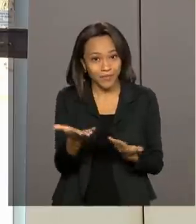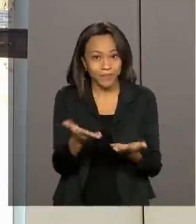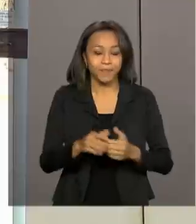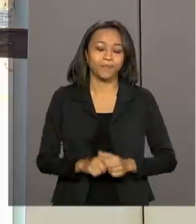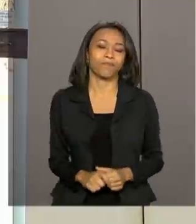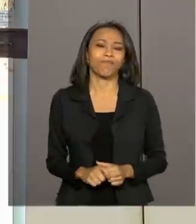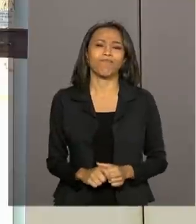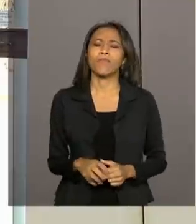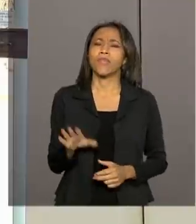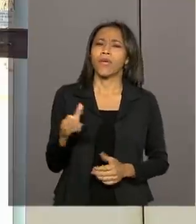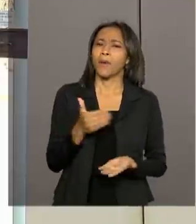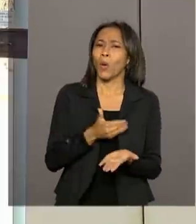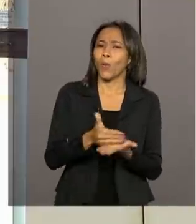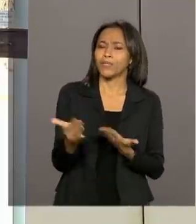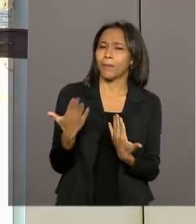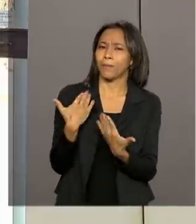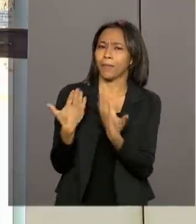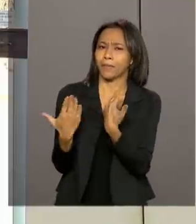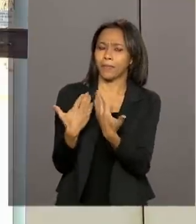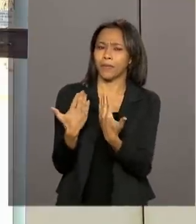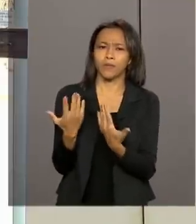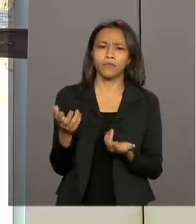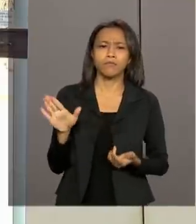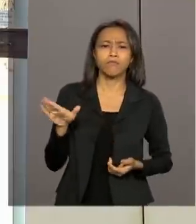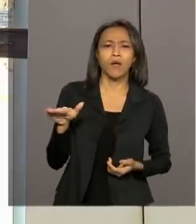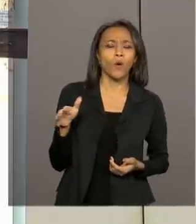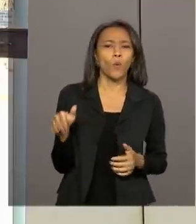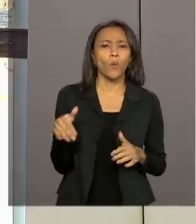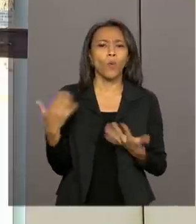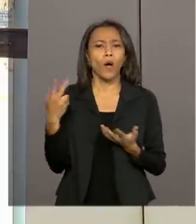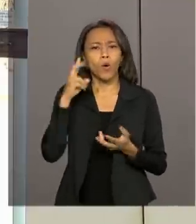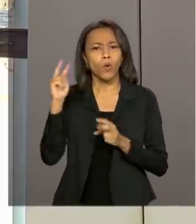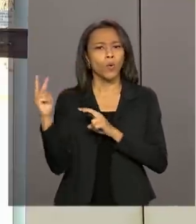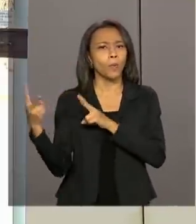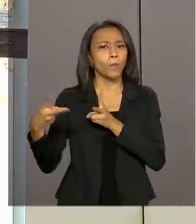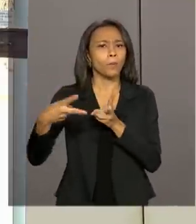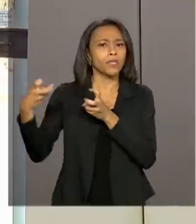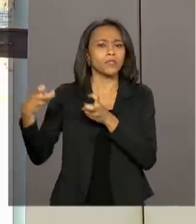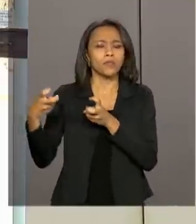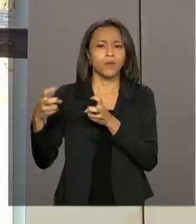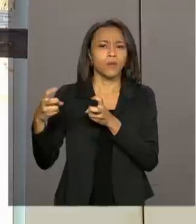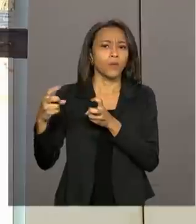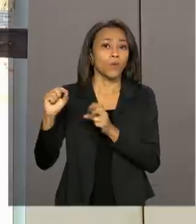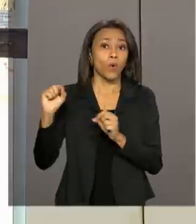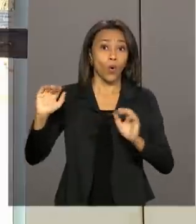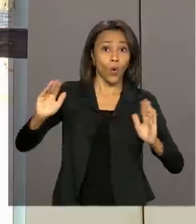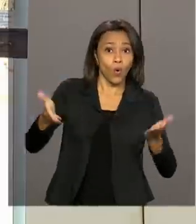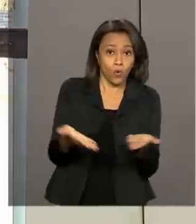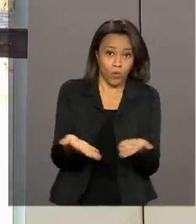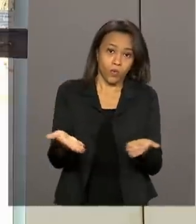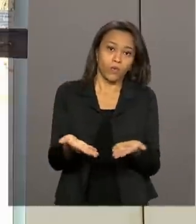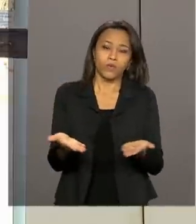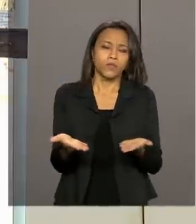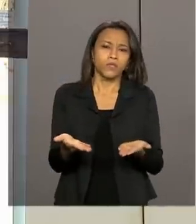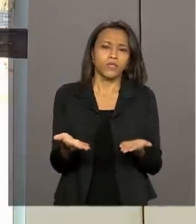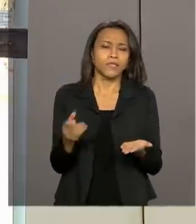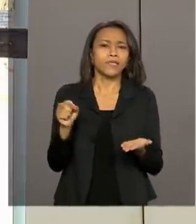Para começar a nossa conversa, qual que é a percepção, visão que o senhor tem hoje dessa questão